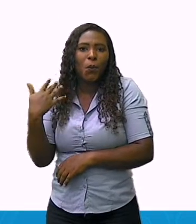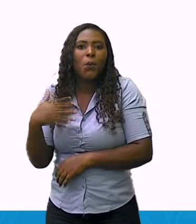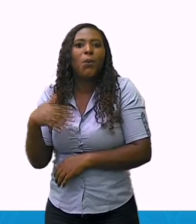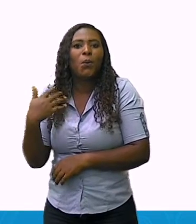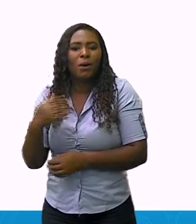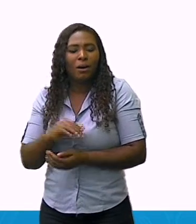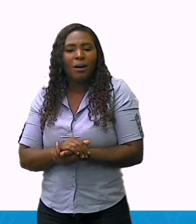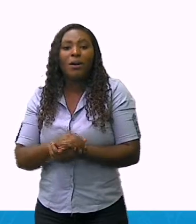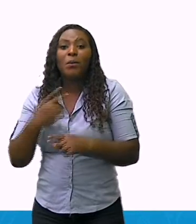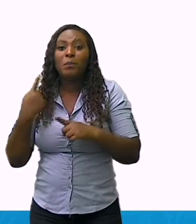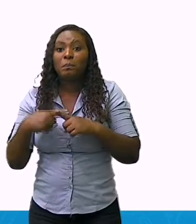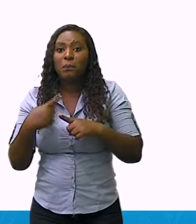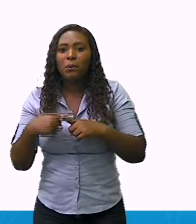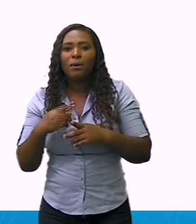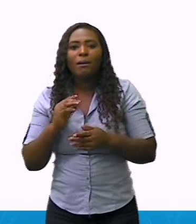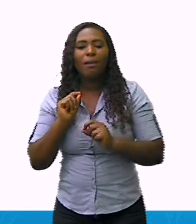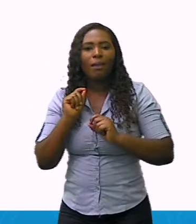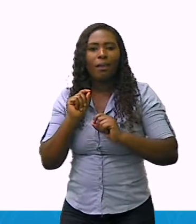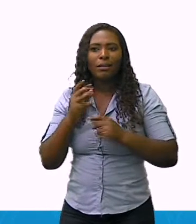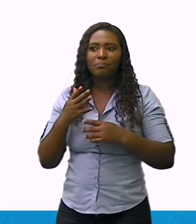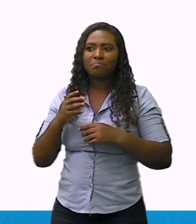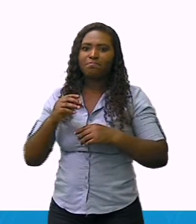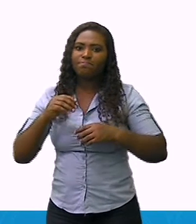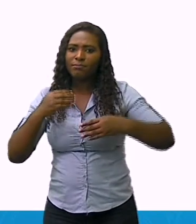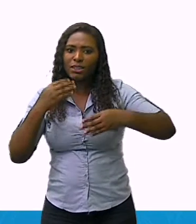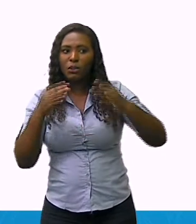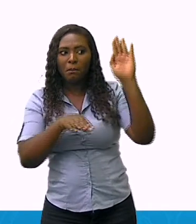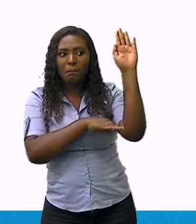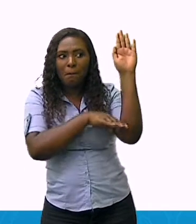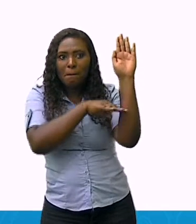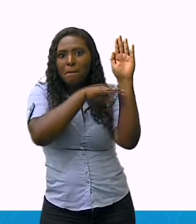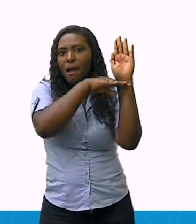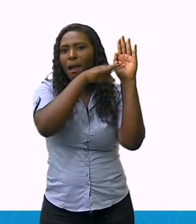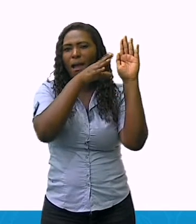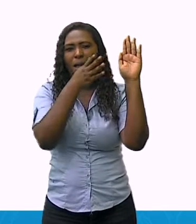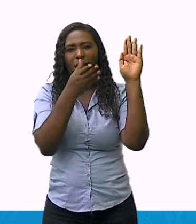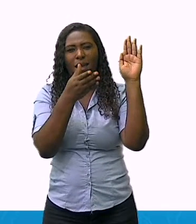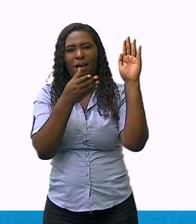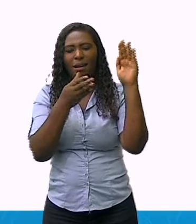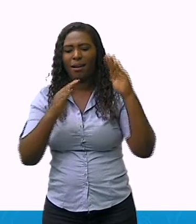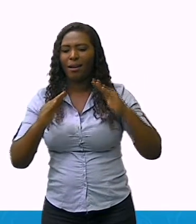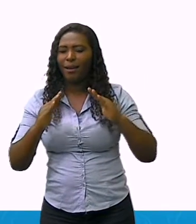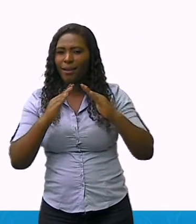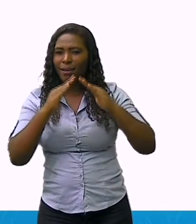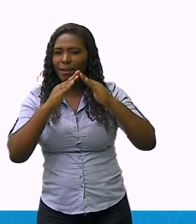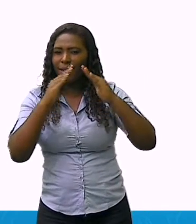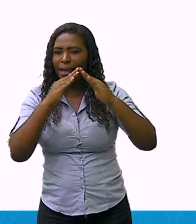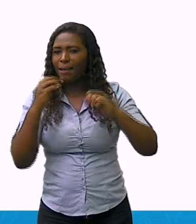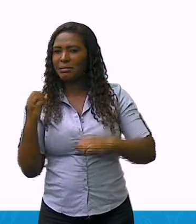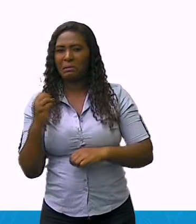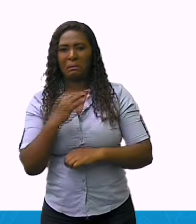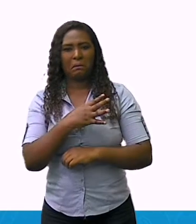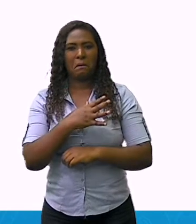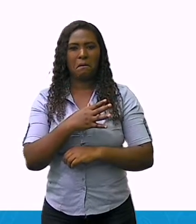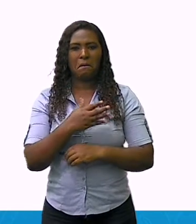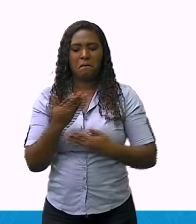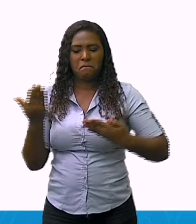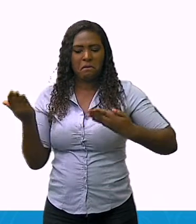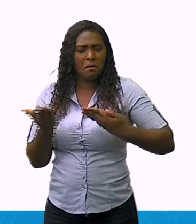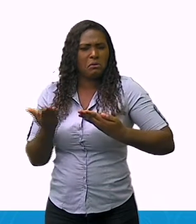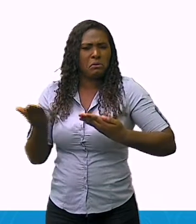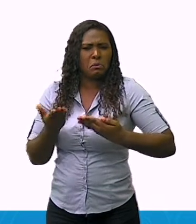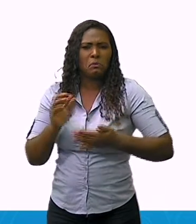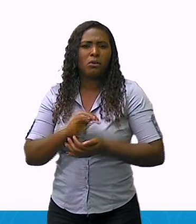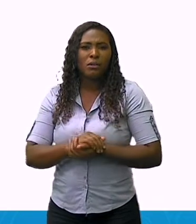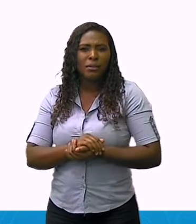urbano, ou seja, os prédios, as casas foram ampliados, todo o